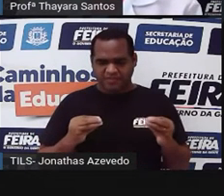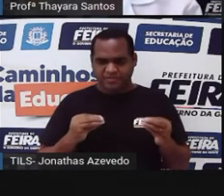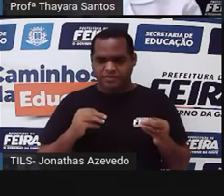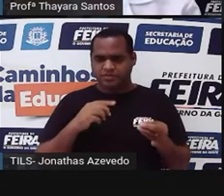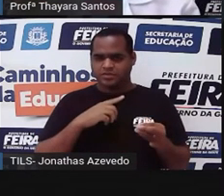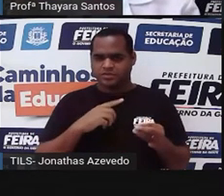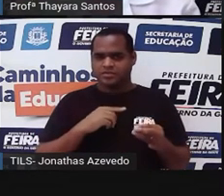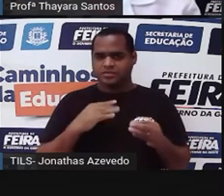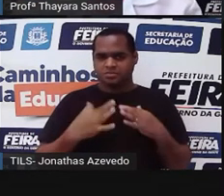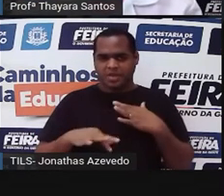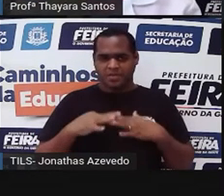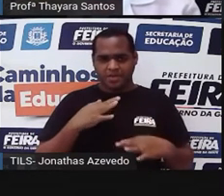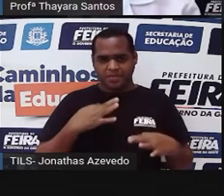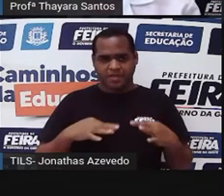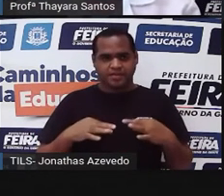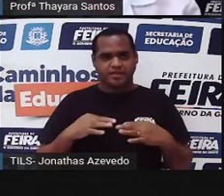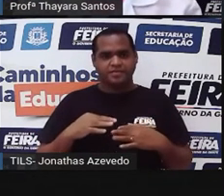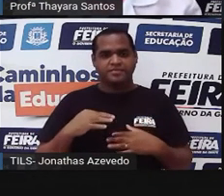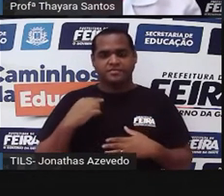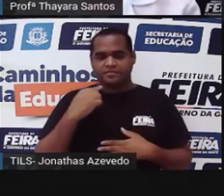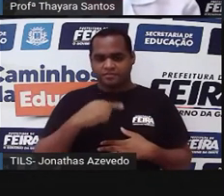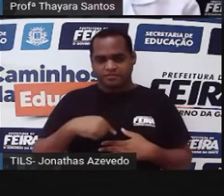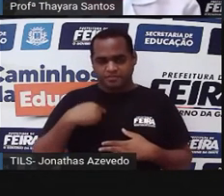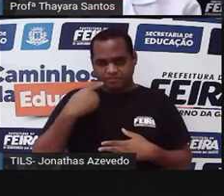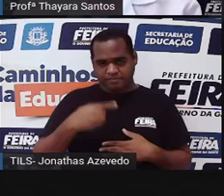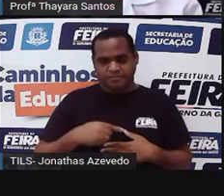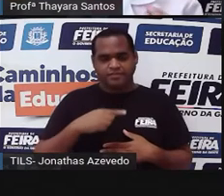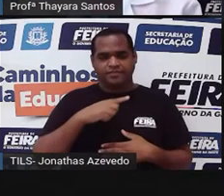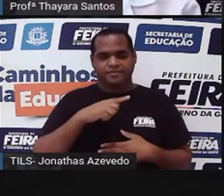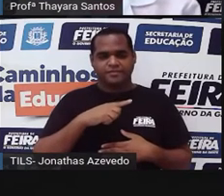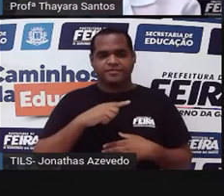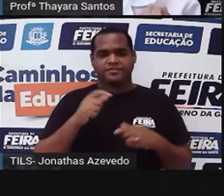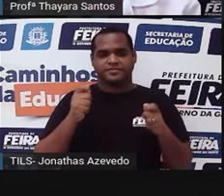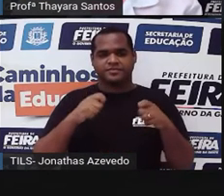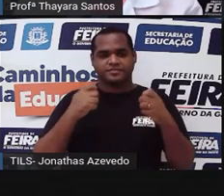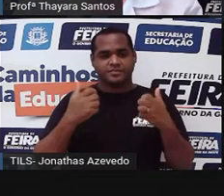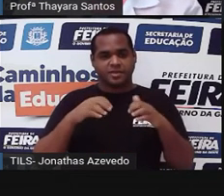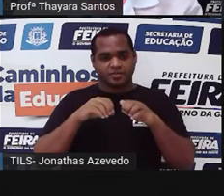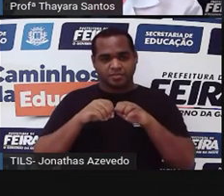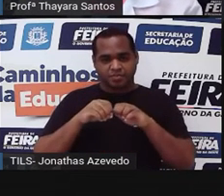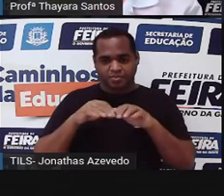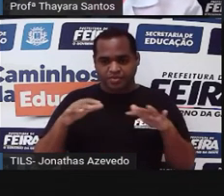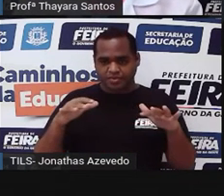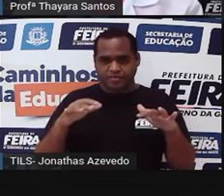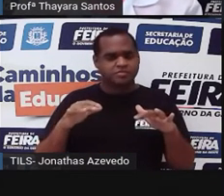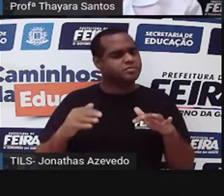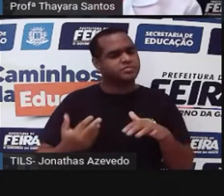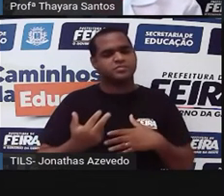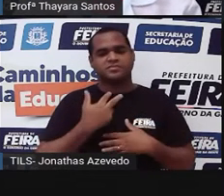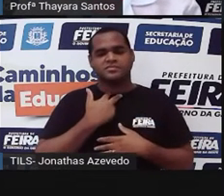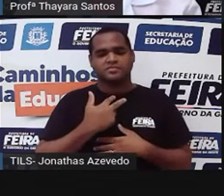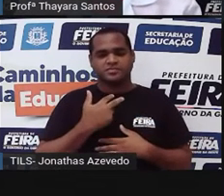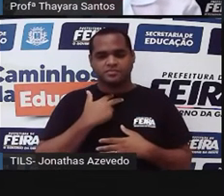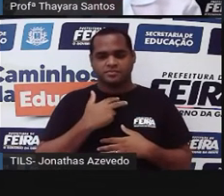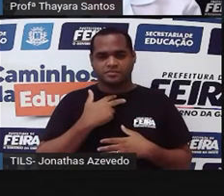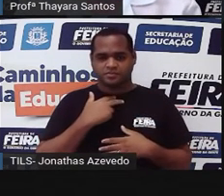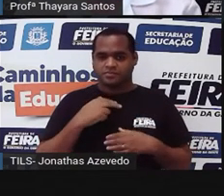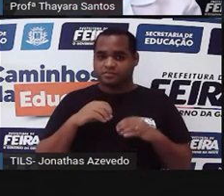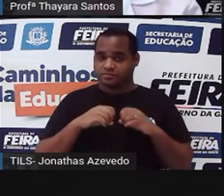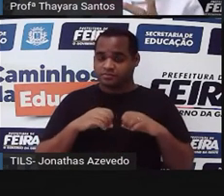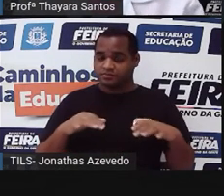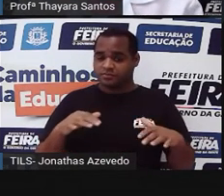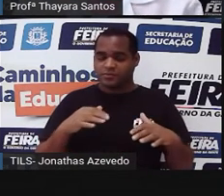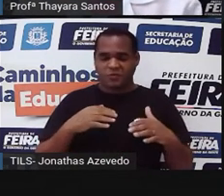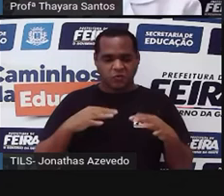estômago? Porque a gente tem um revestimento natural no nosso estômago para não deixar ele ser queimado pelo ácido clorídrico que está